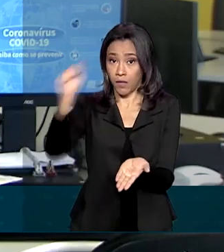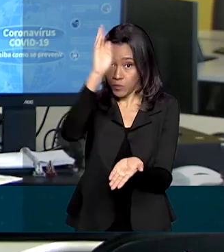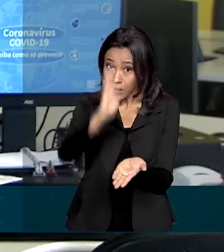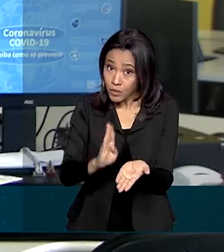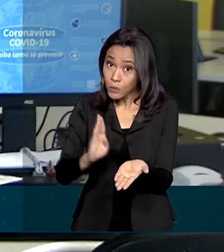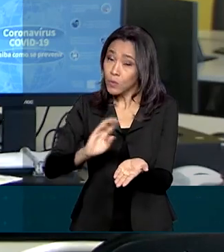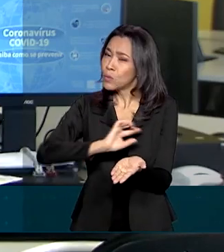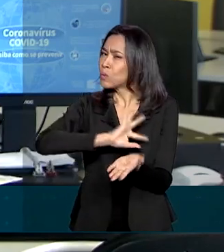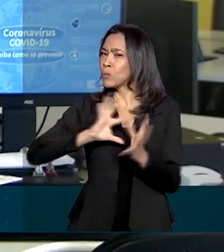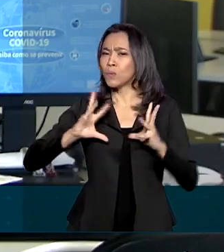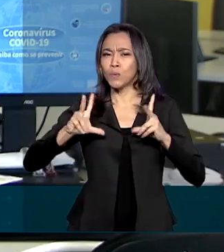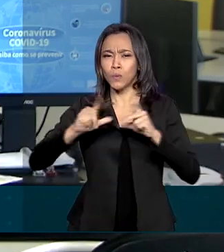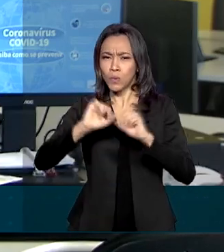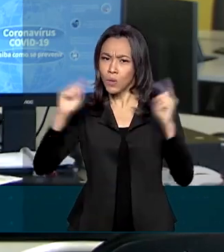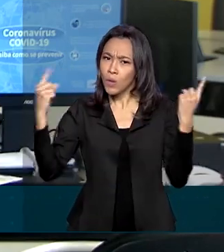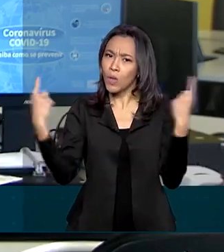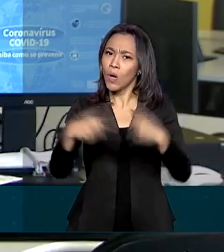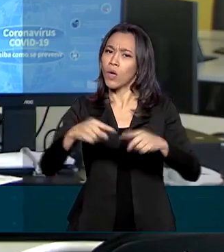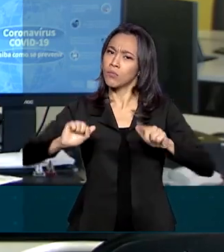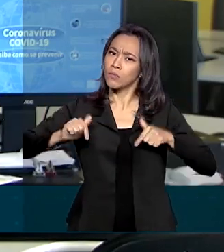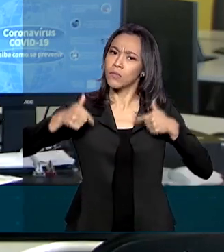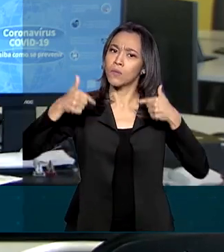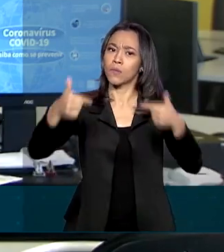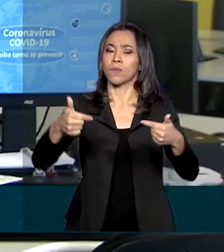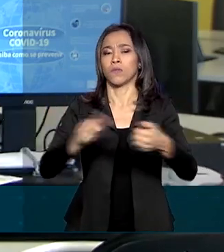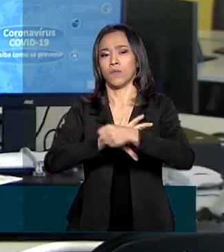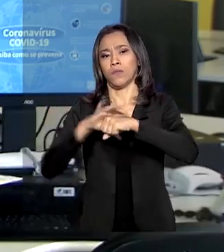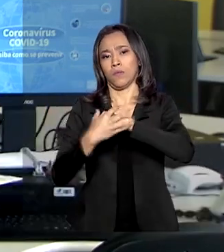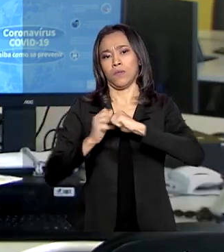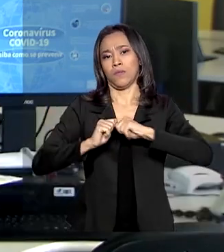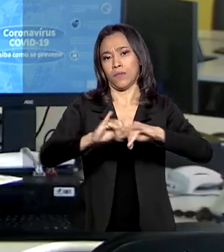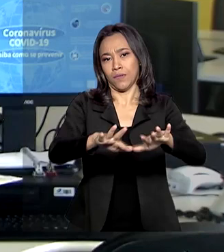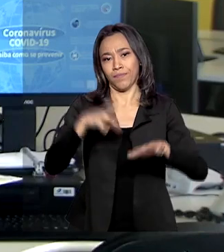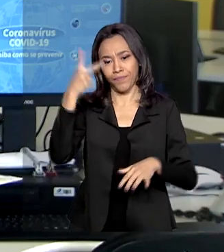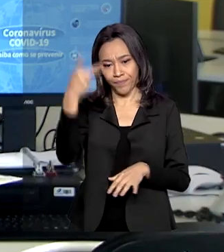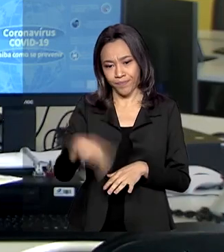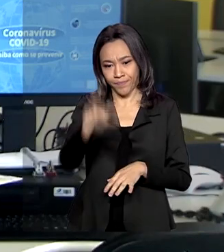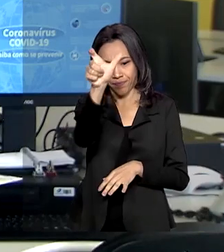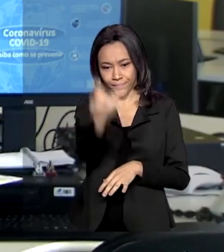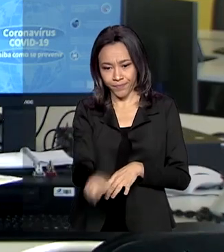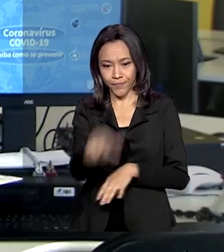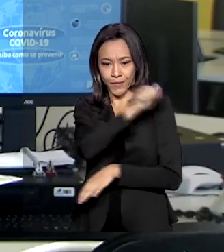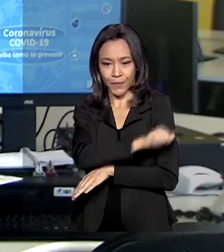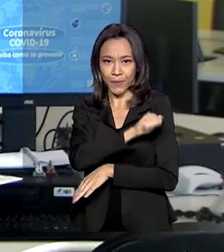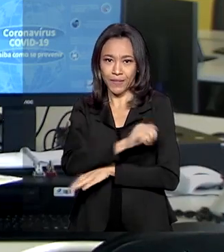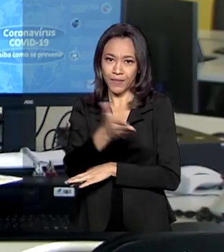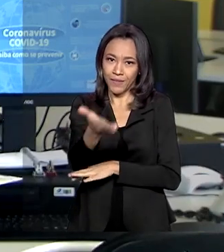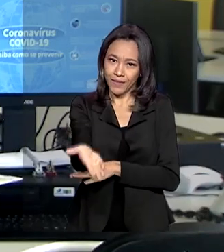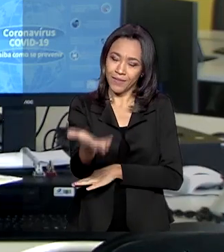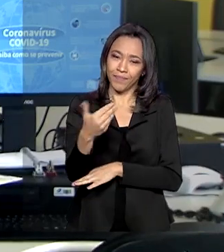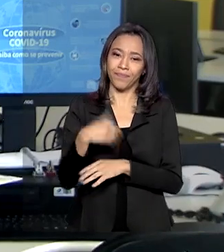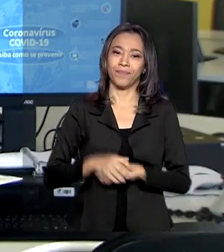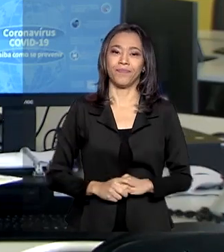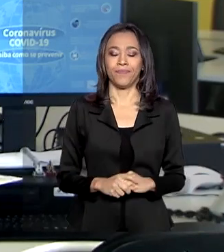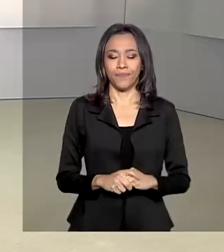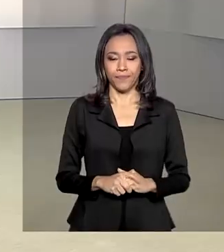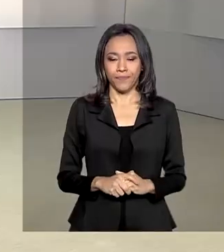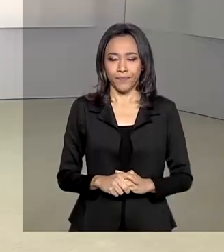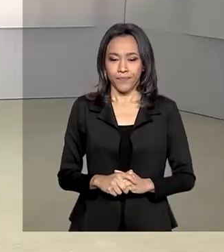com foco no enfrentamento da pandemia de Covid-19. Do Rio de Janeiro, Cláudia Boiunga para o Governo Agora.